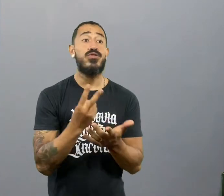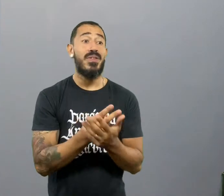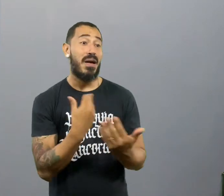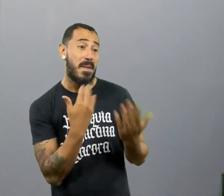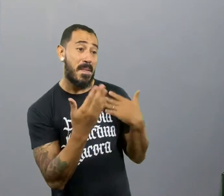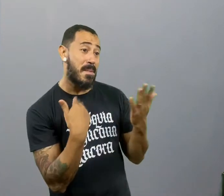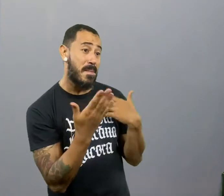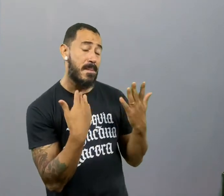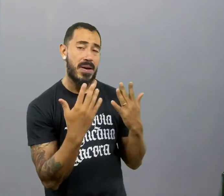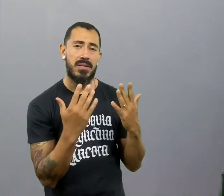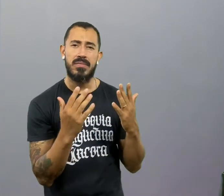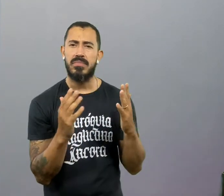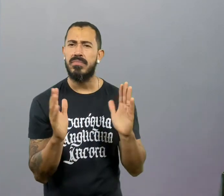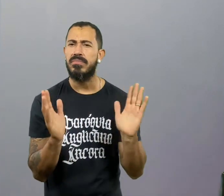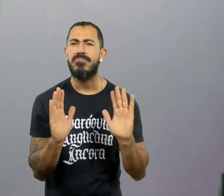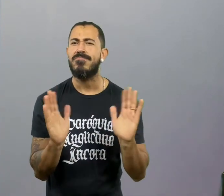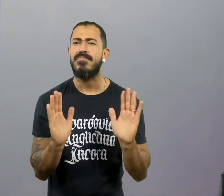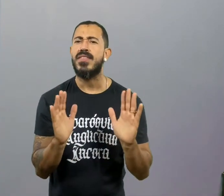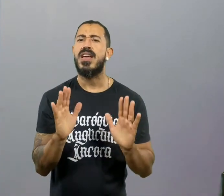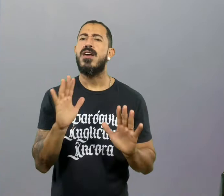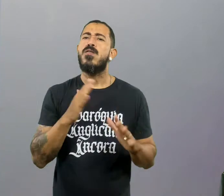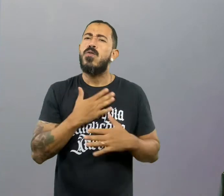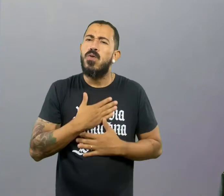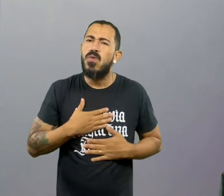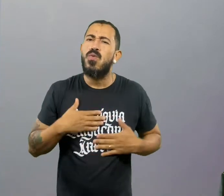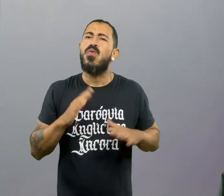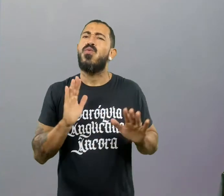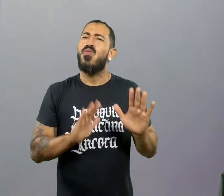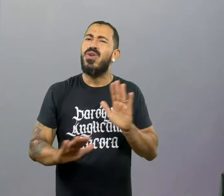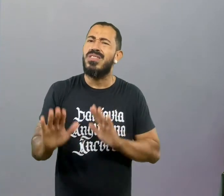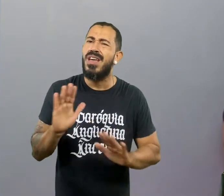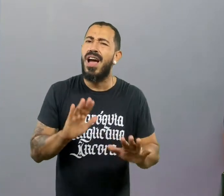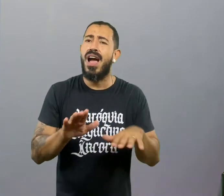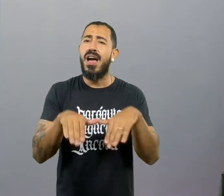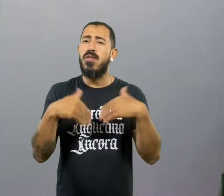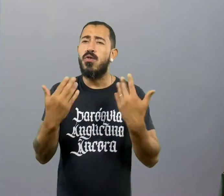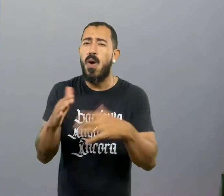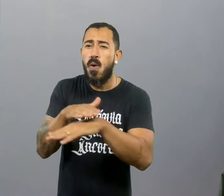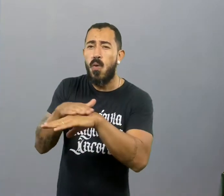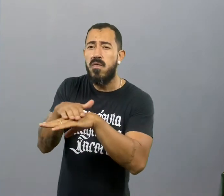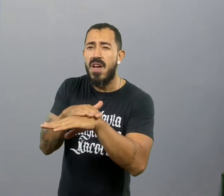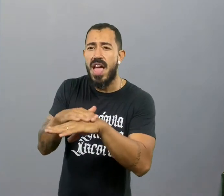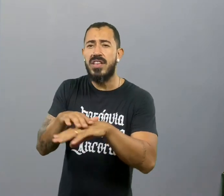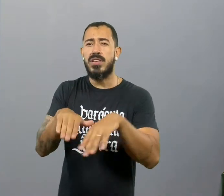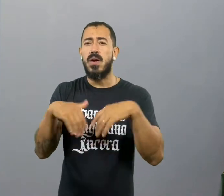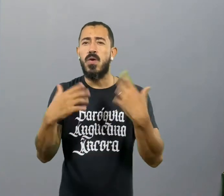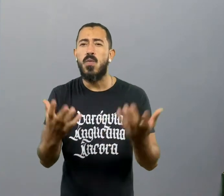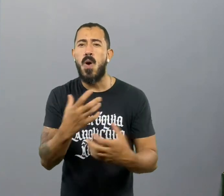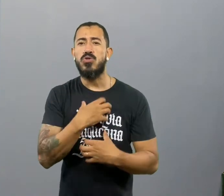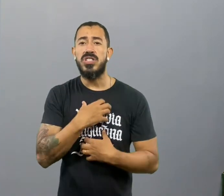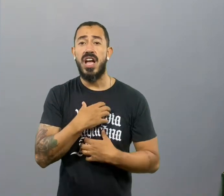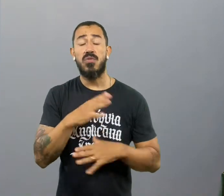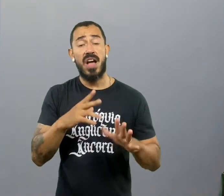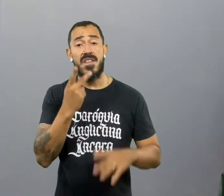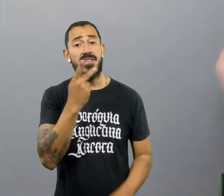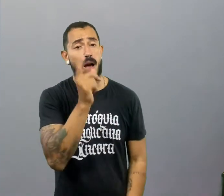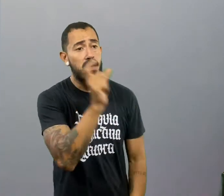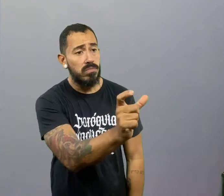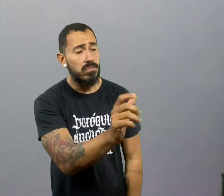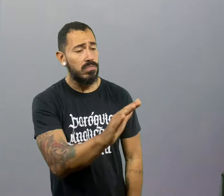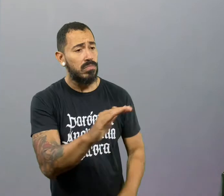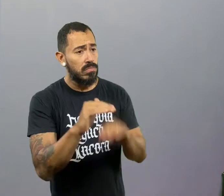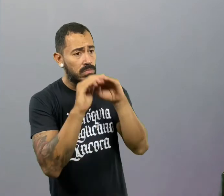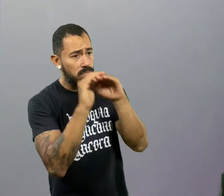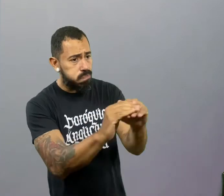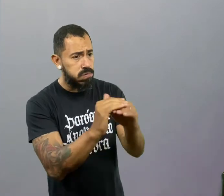cortar. Não é prudente ter qualquer tipo de conversa. E aí você vai lá e tesoura. Olha, eu não falo desse assunto muito menos dessa